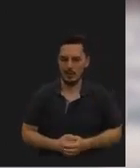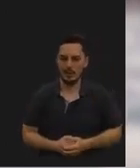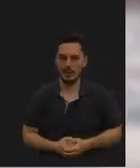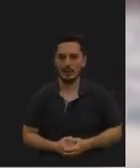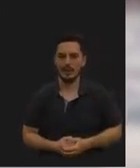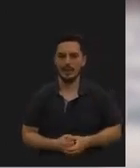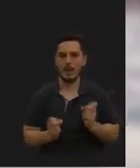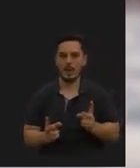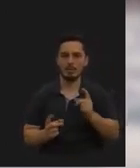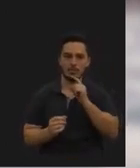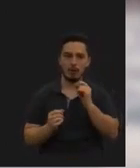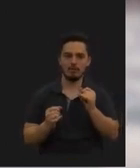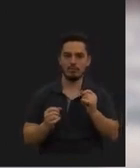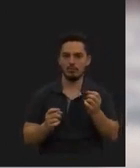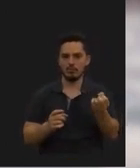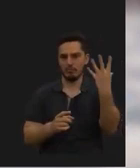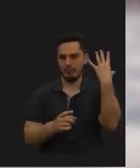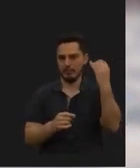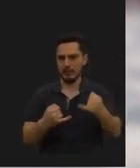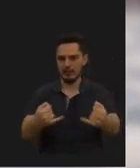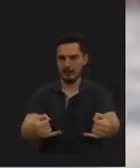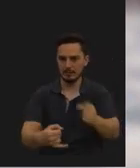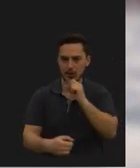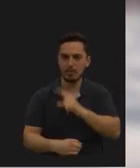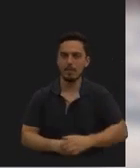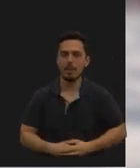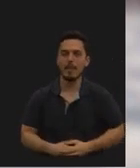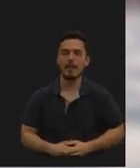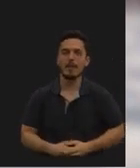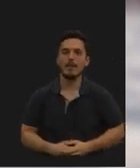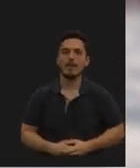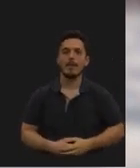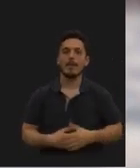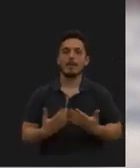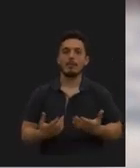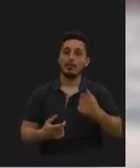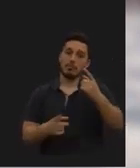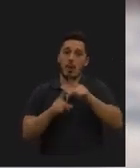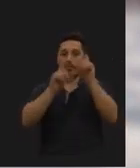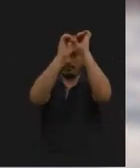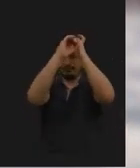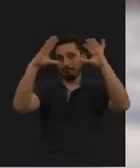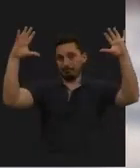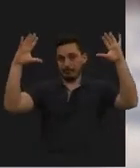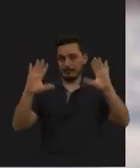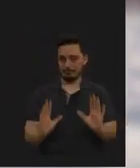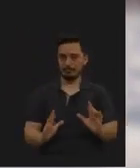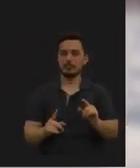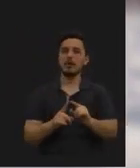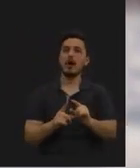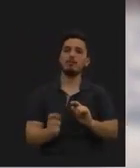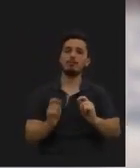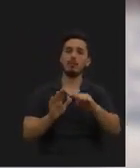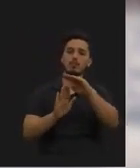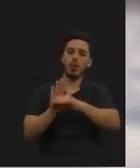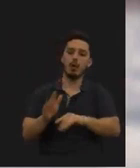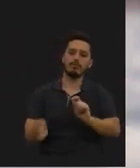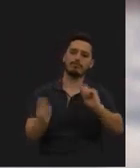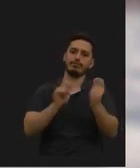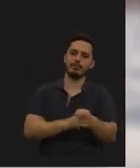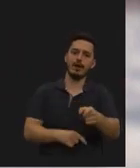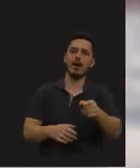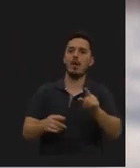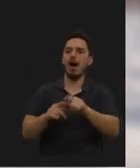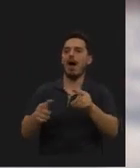Ok, podes passar, se faz favor. Ok, pronto, isto é uma ideia, de reativar o programa à rua é sua,